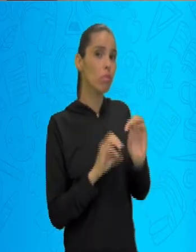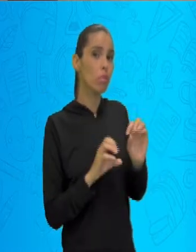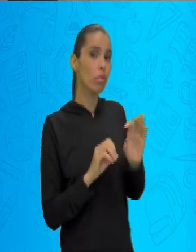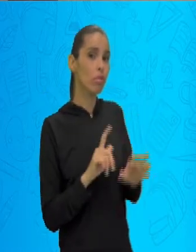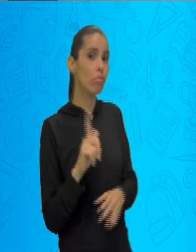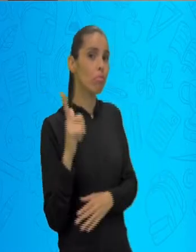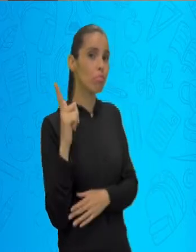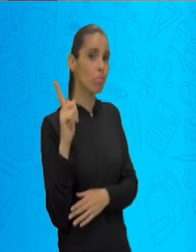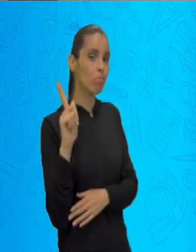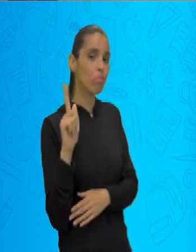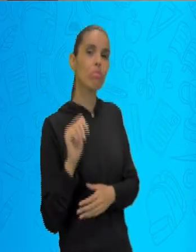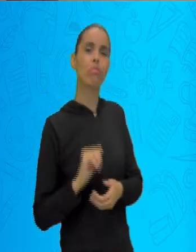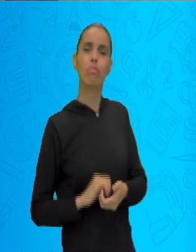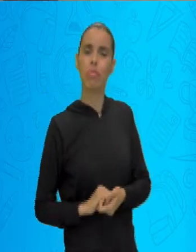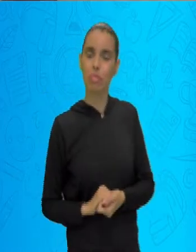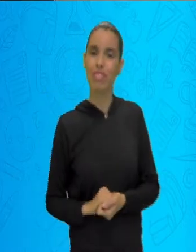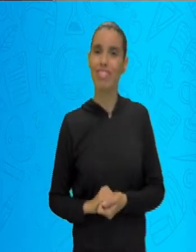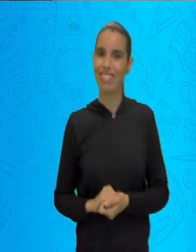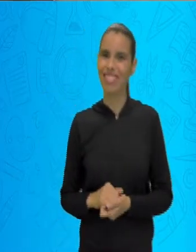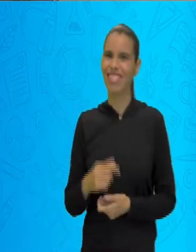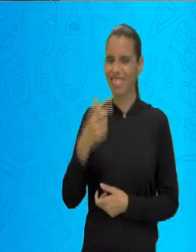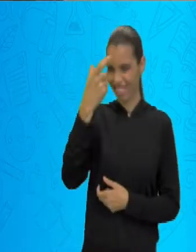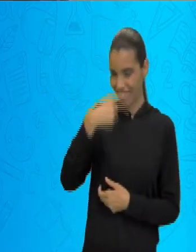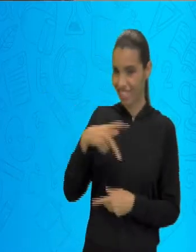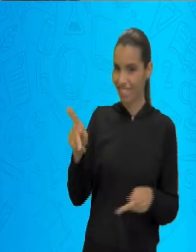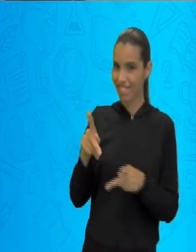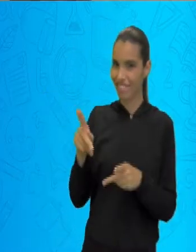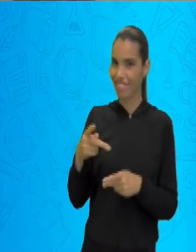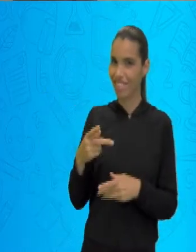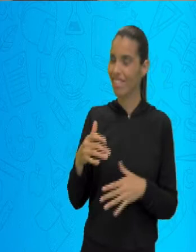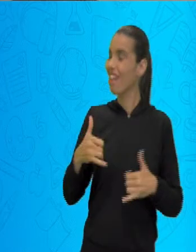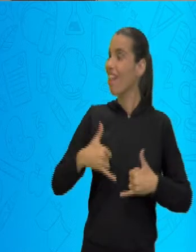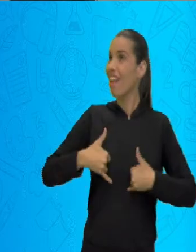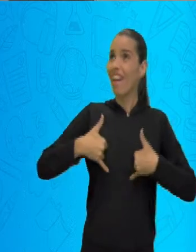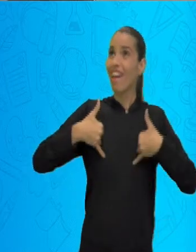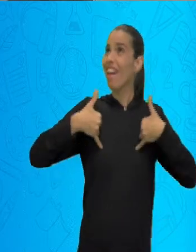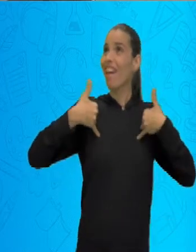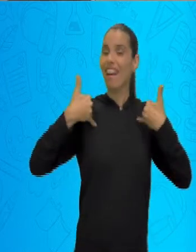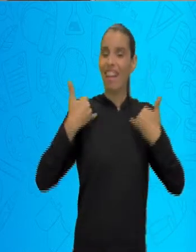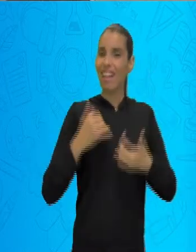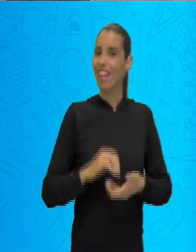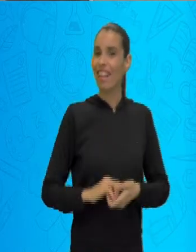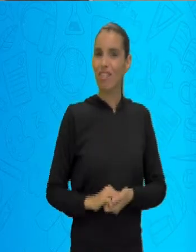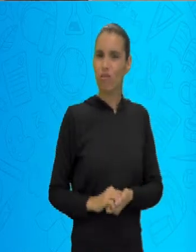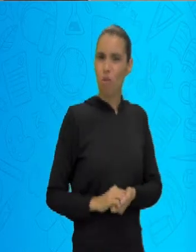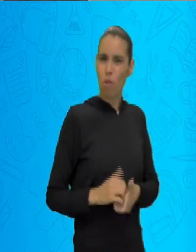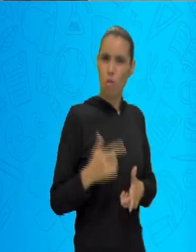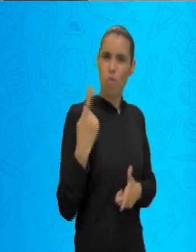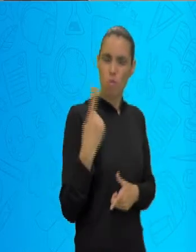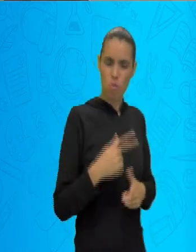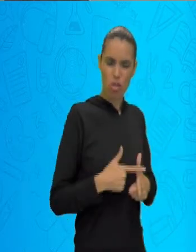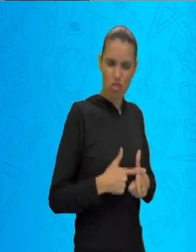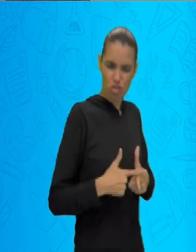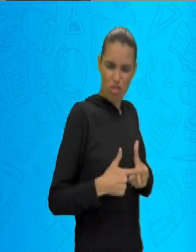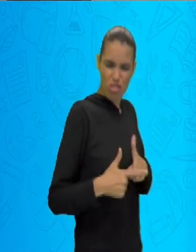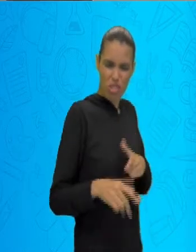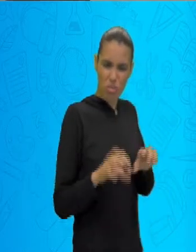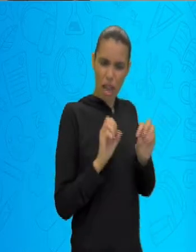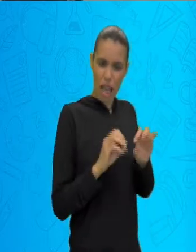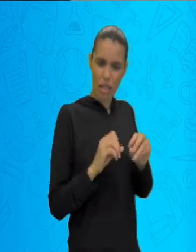Eu me achei importante. Uma divisão para se ensinar a